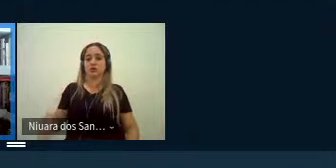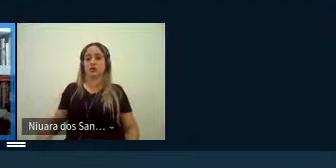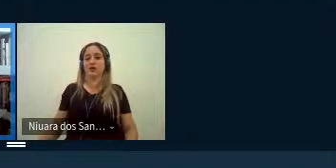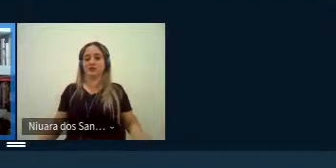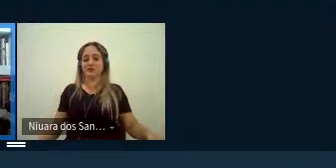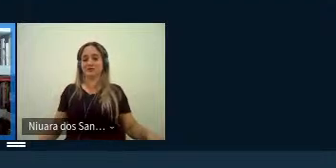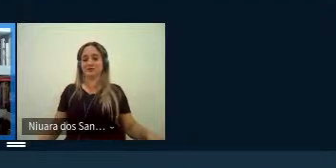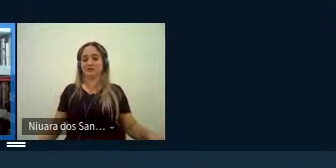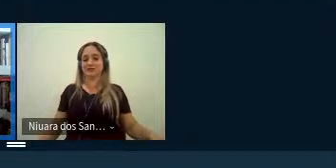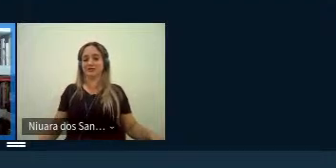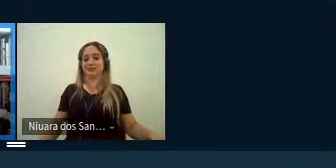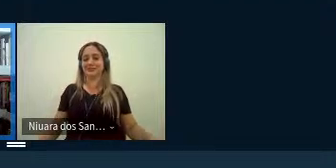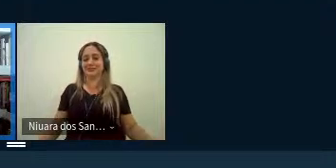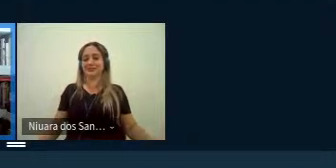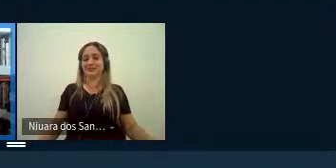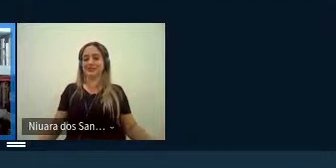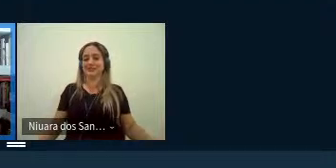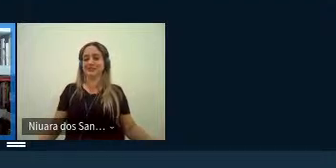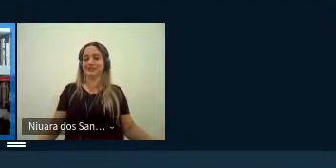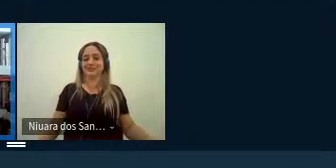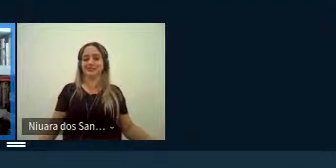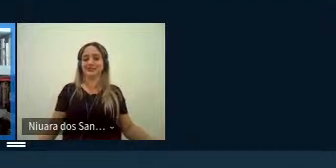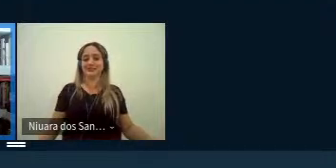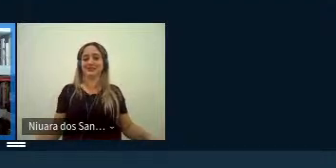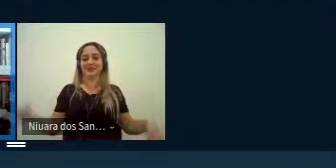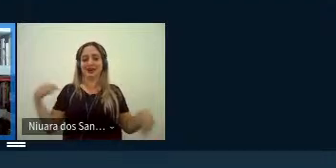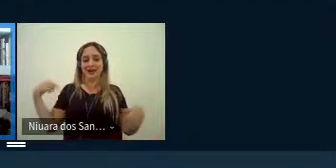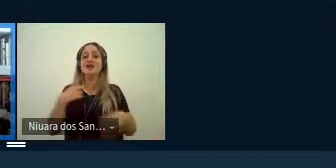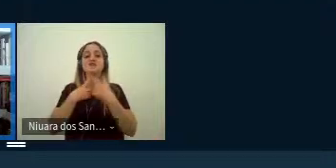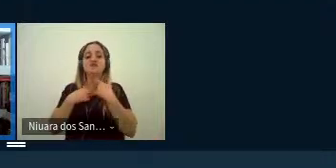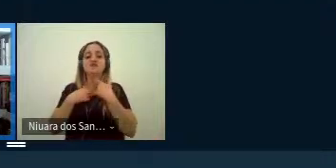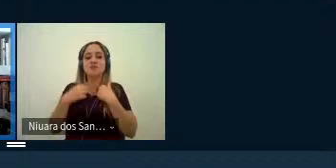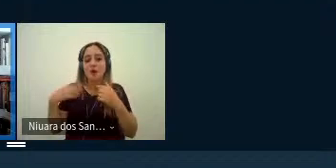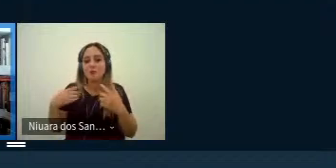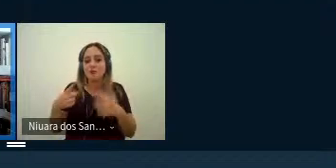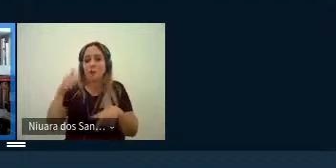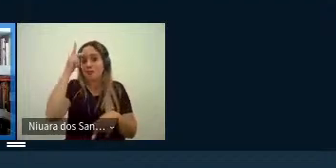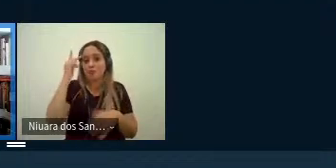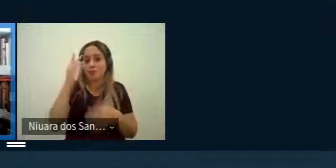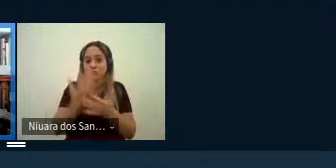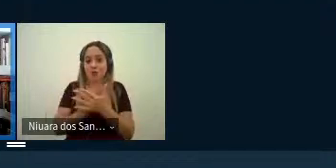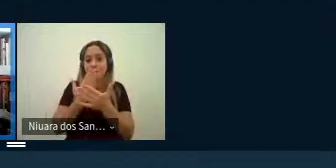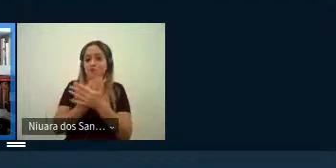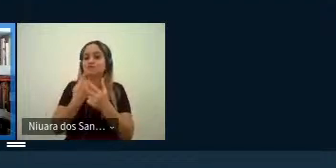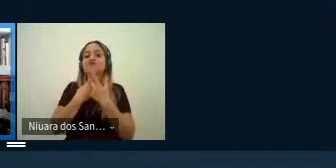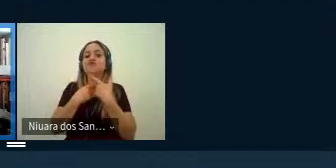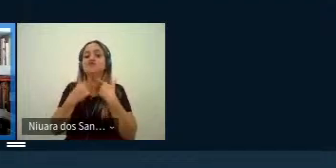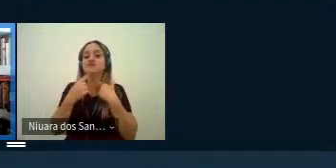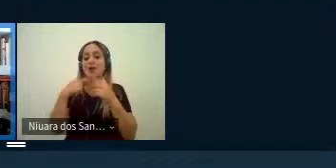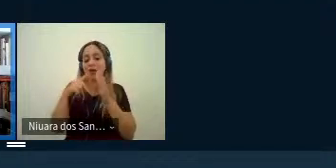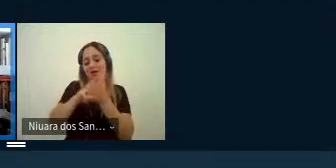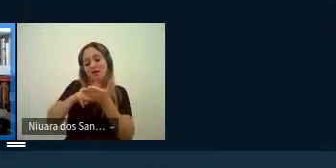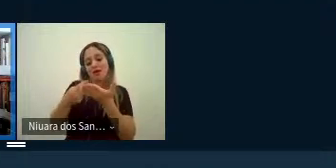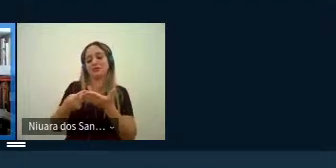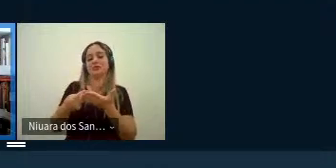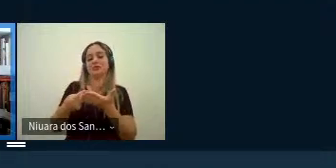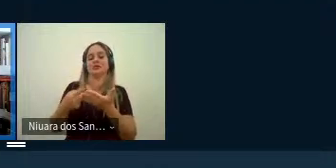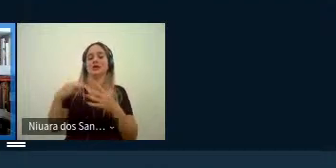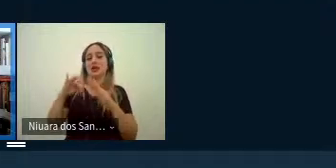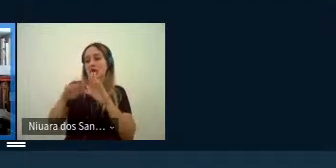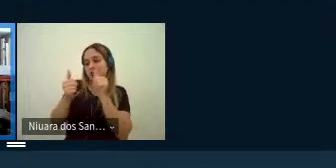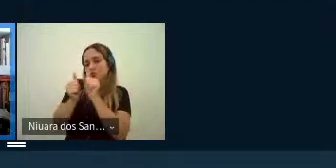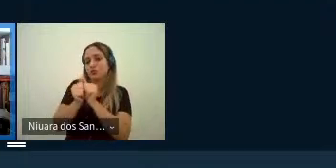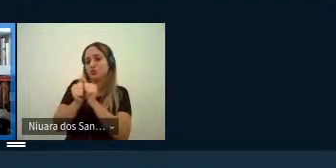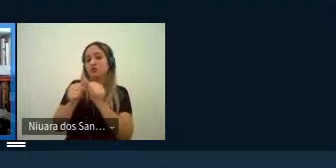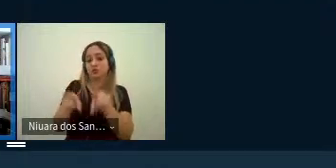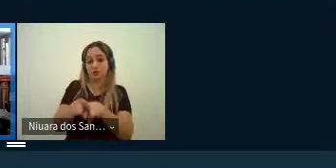passou a ser interesse a despertar o interesse mesmo né dos estudos da tradução e paralelamente